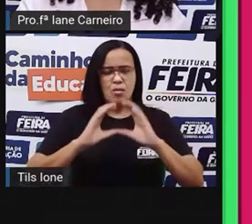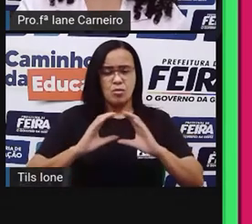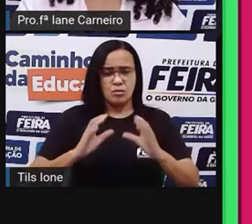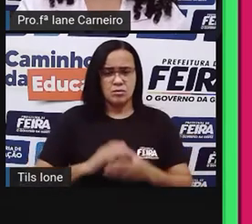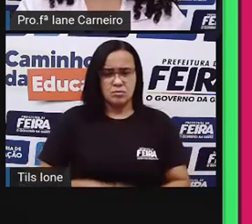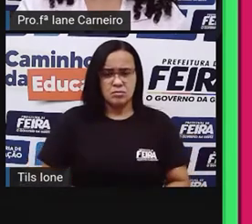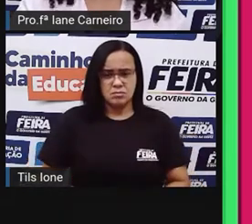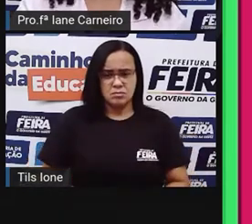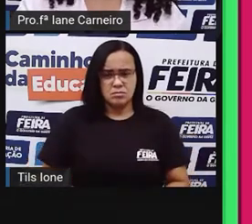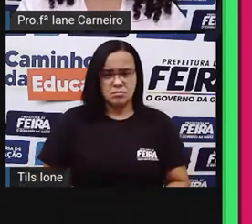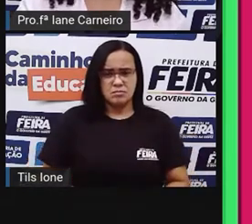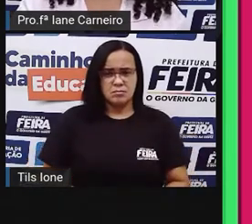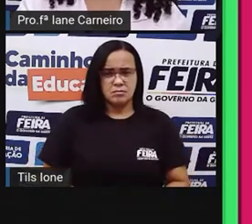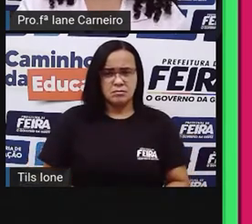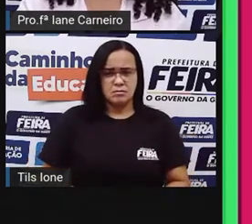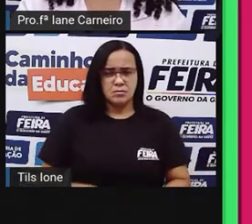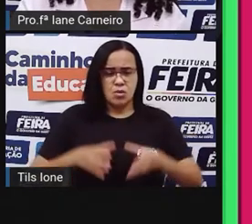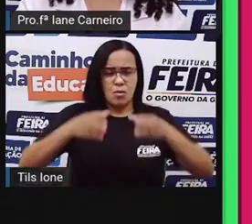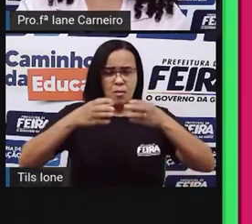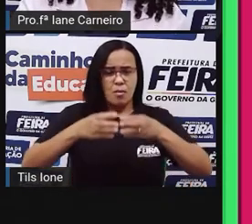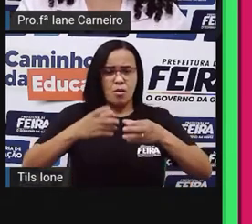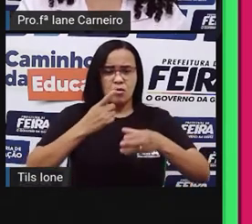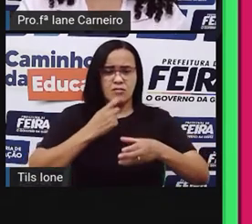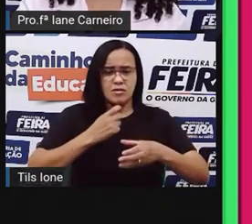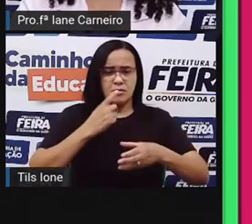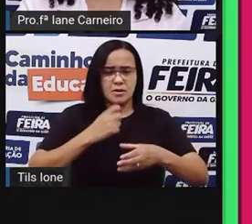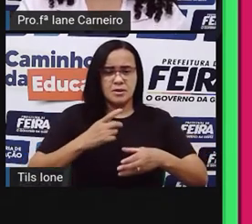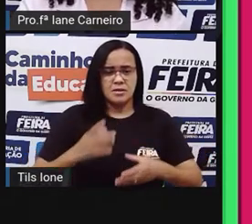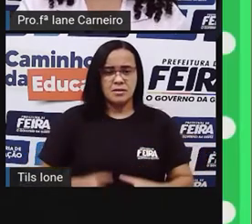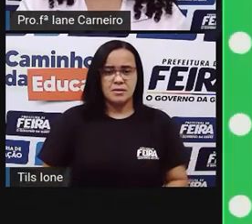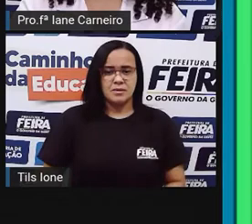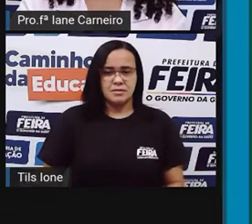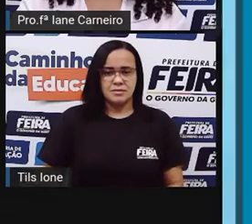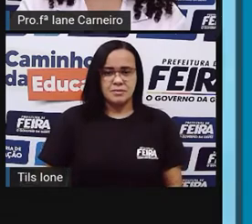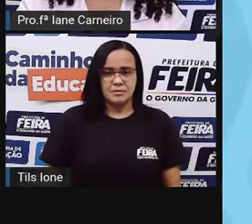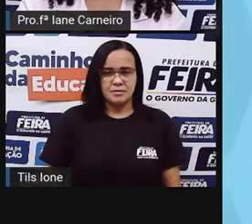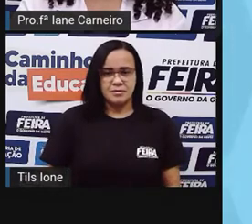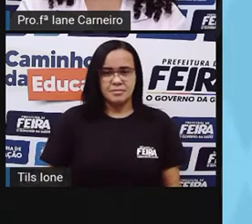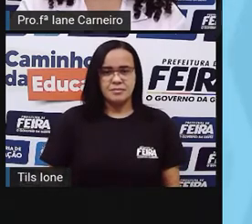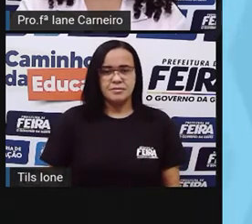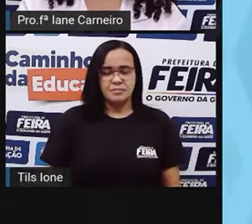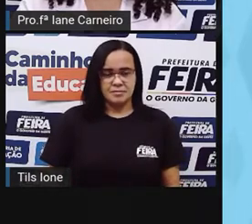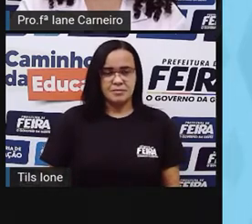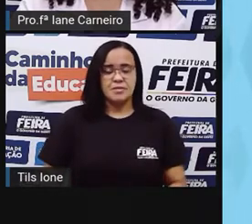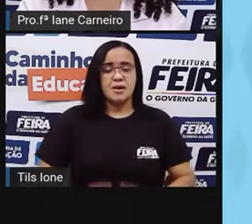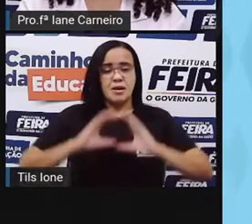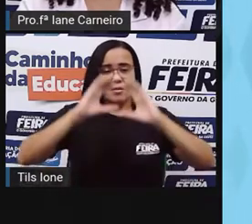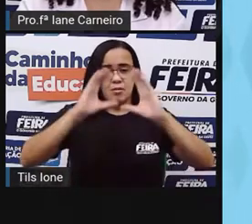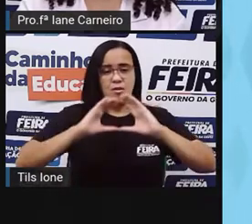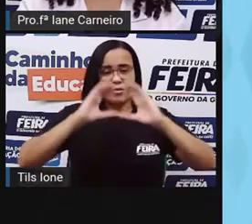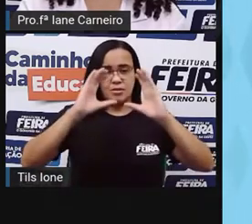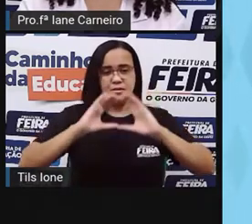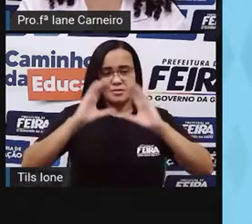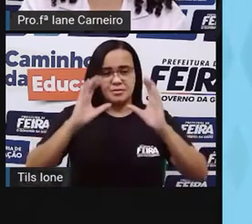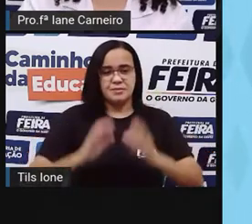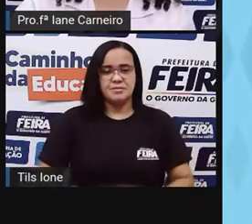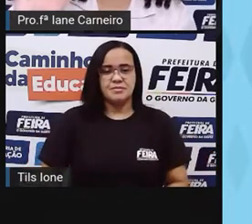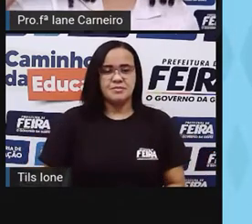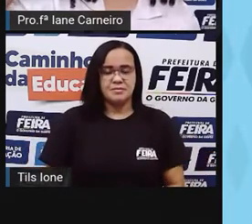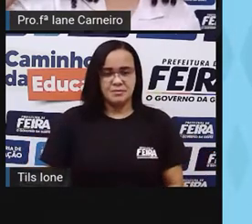Sim, né? Ou a bexiga? A bexiga está do lado esquerdo. A bola de basquete.